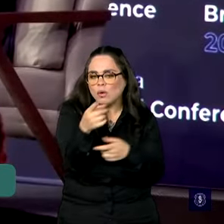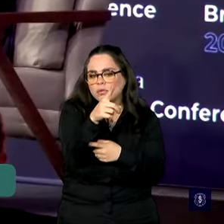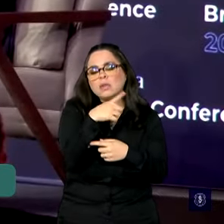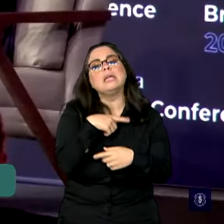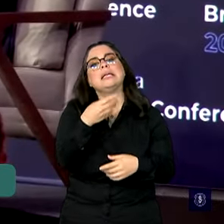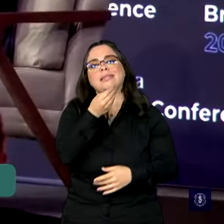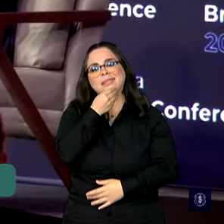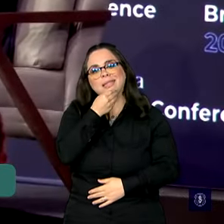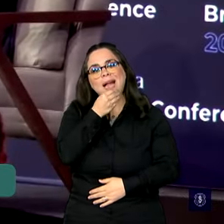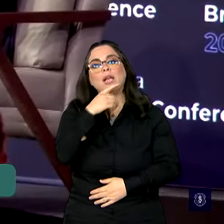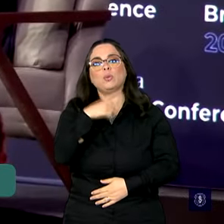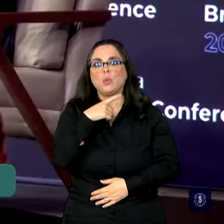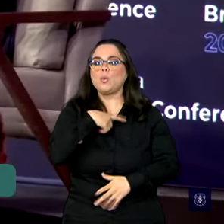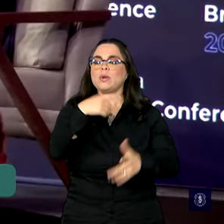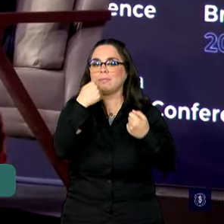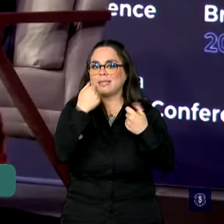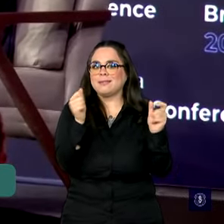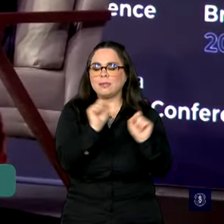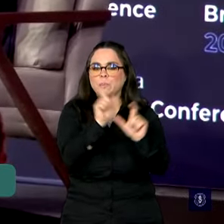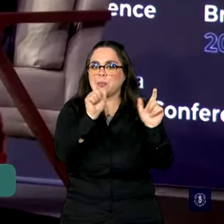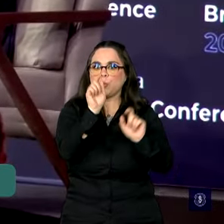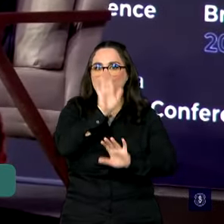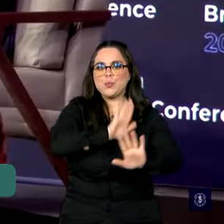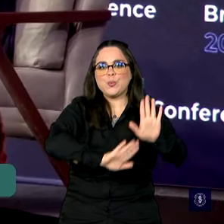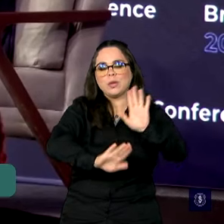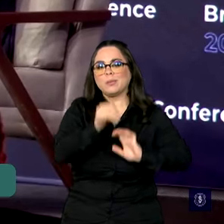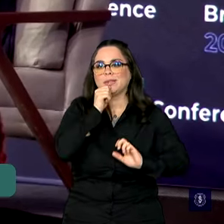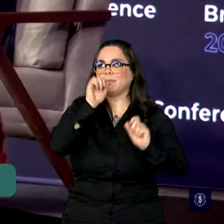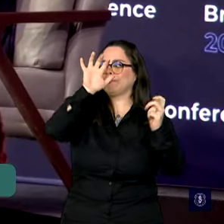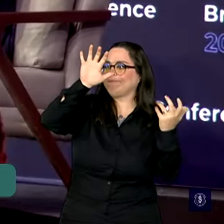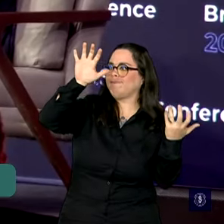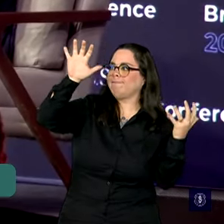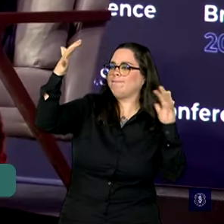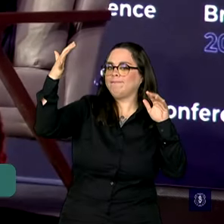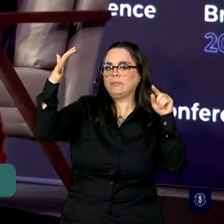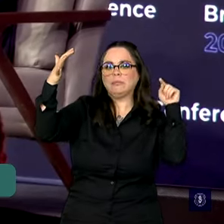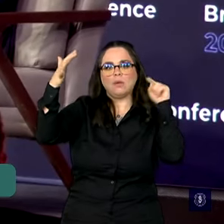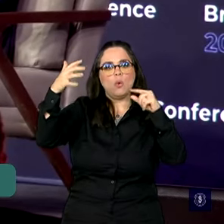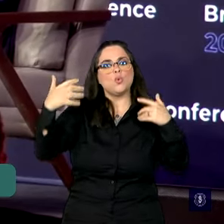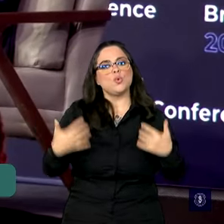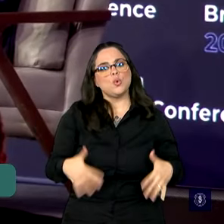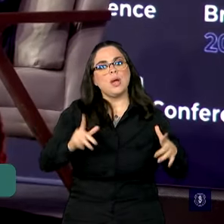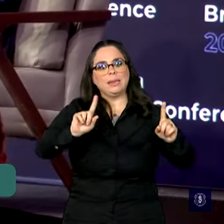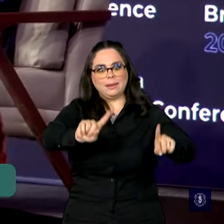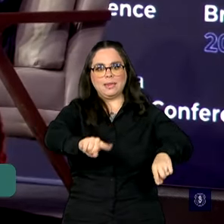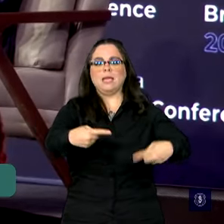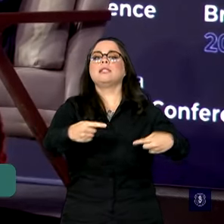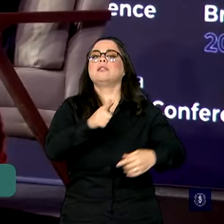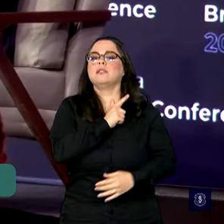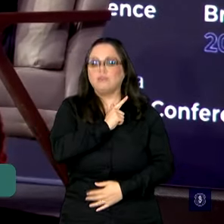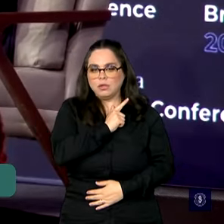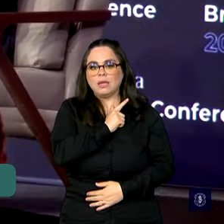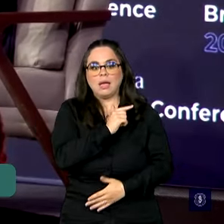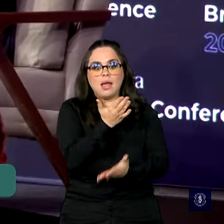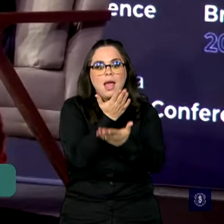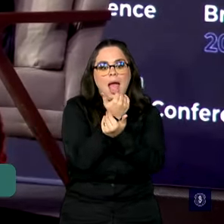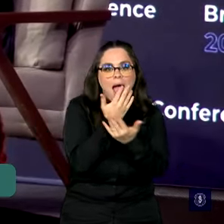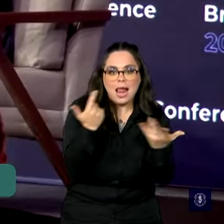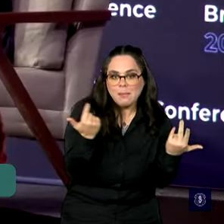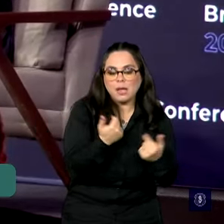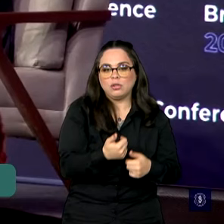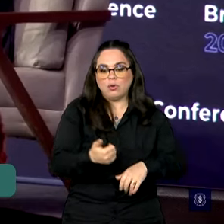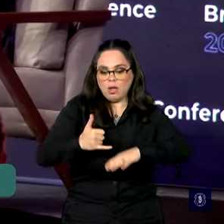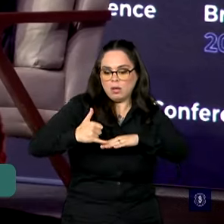muita coisa inspira cuidado. A questão climática, sobretudo, é um desafio. Alimento e energia